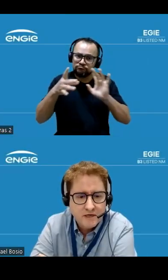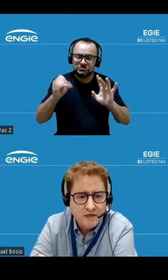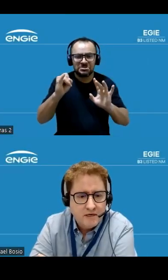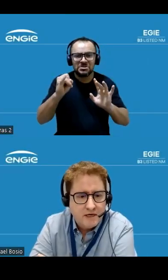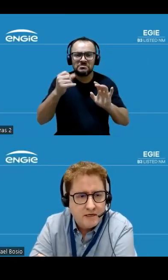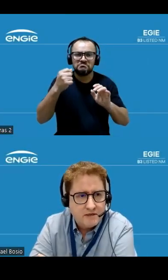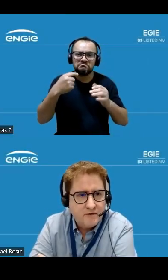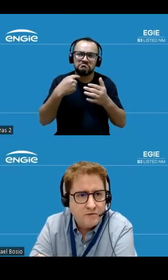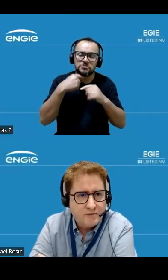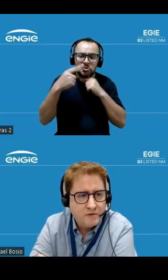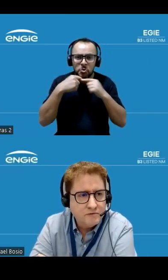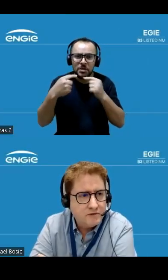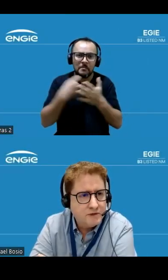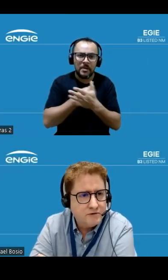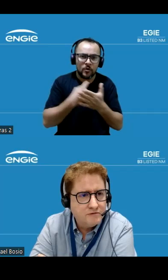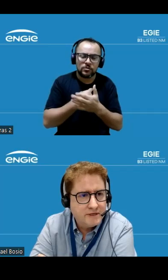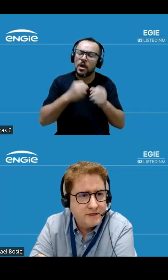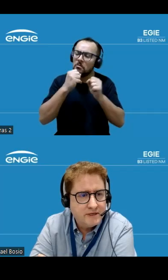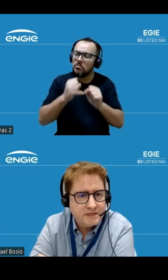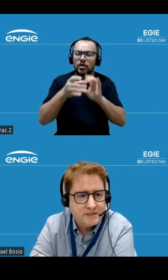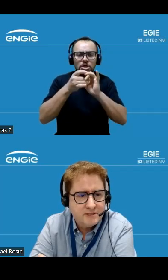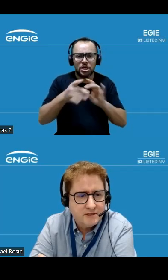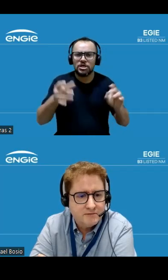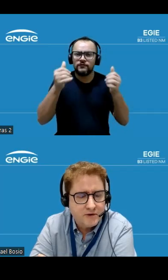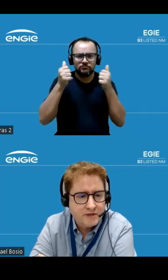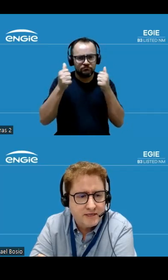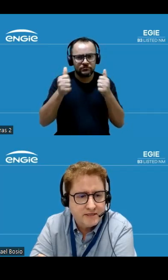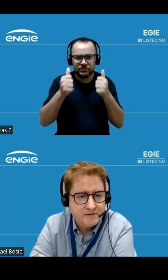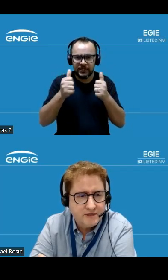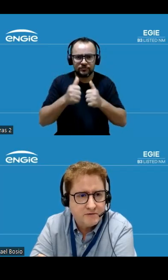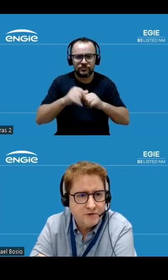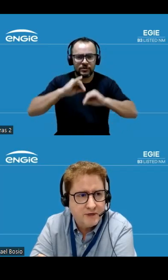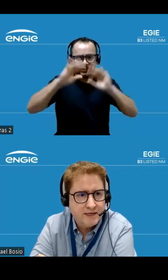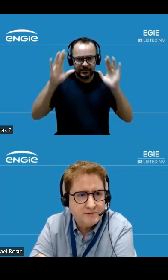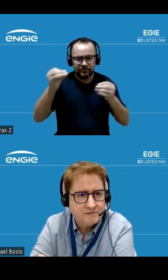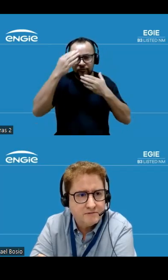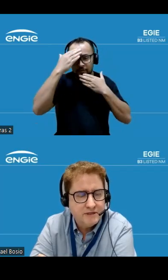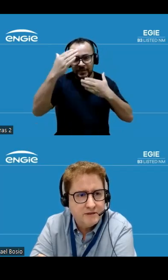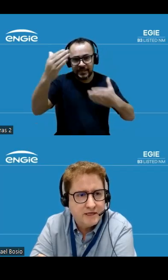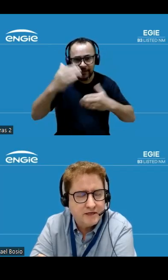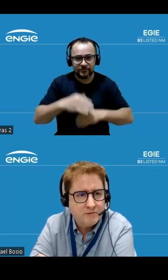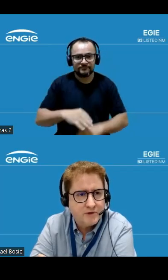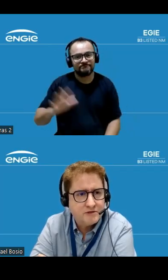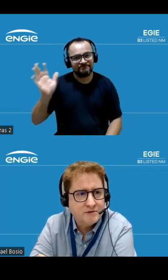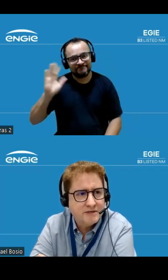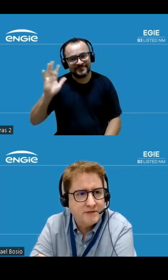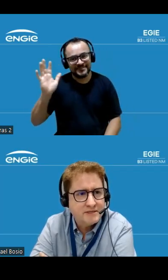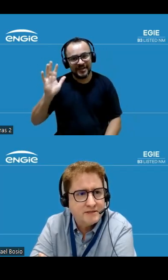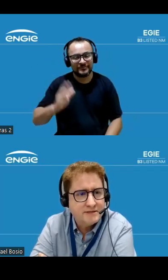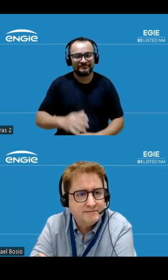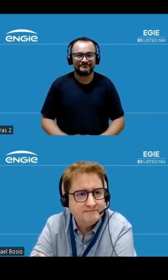tenham alguma pergunta alguma dúvida aqui nesse sítio de maior esclarecimento muito obrigado e até o próximo trimestre